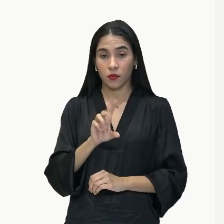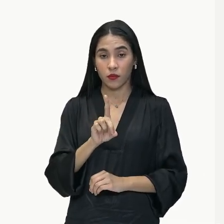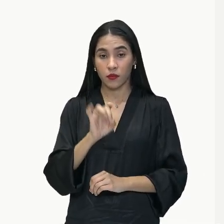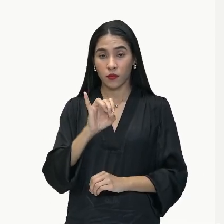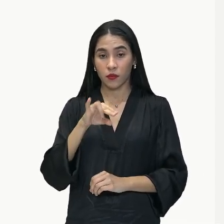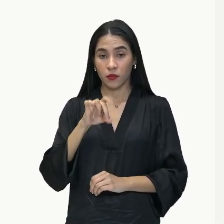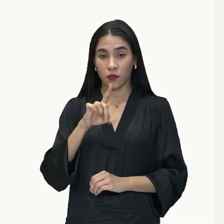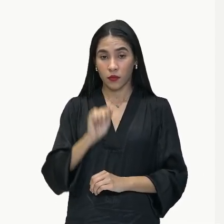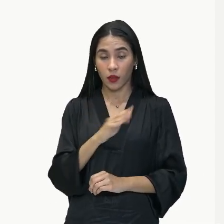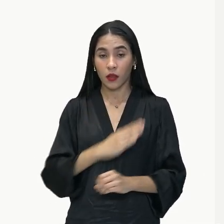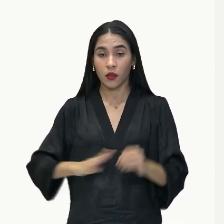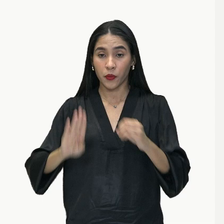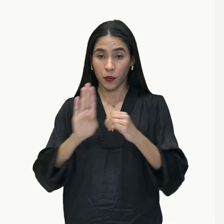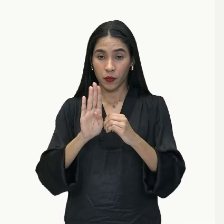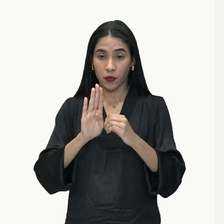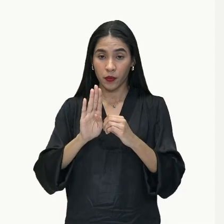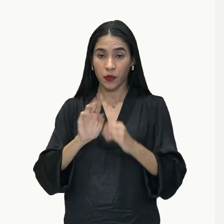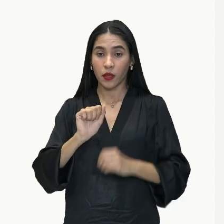substantiva,